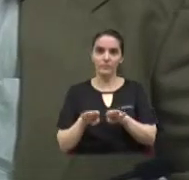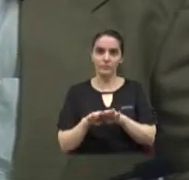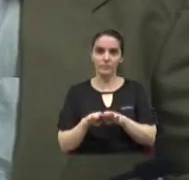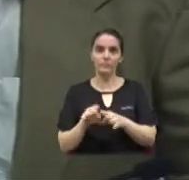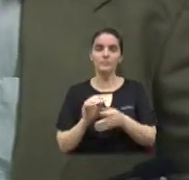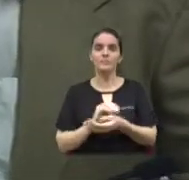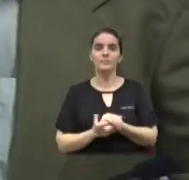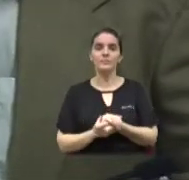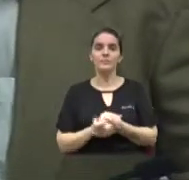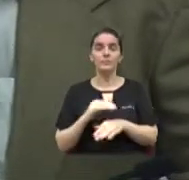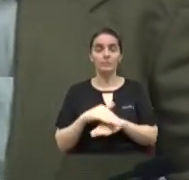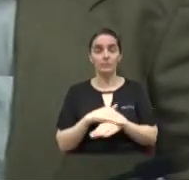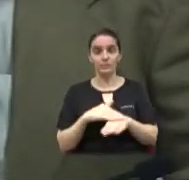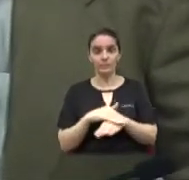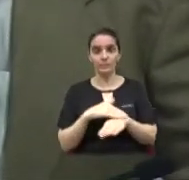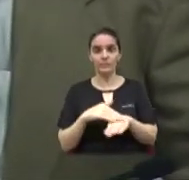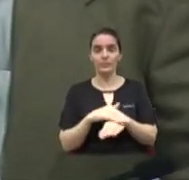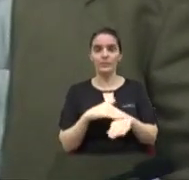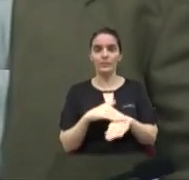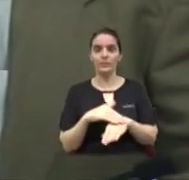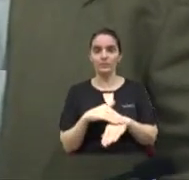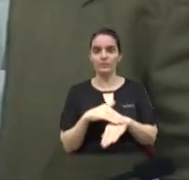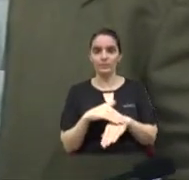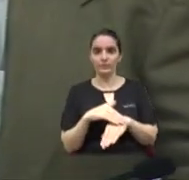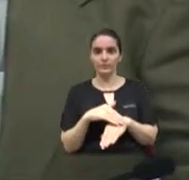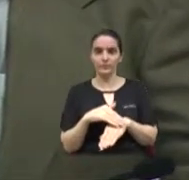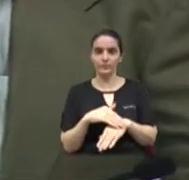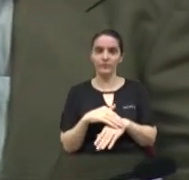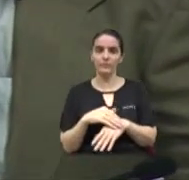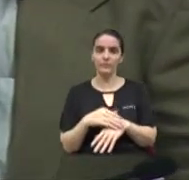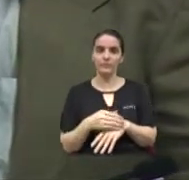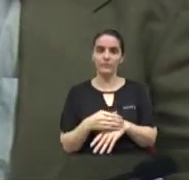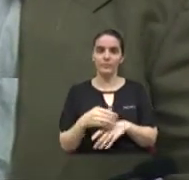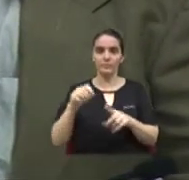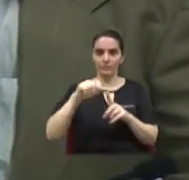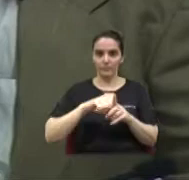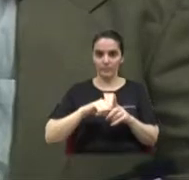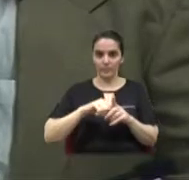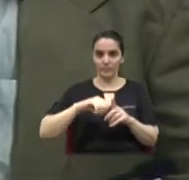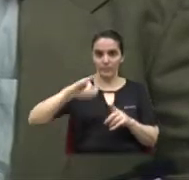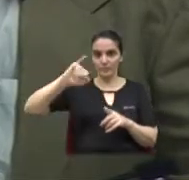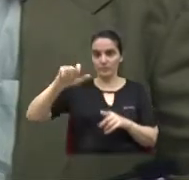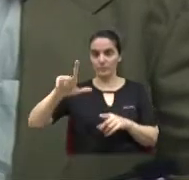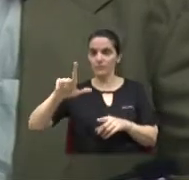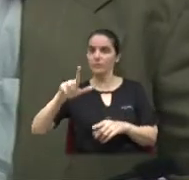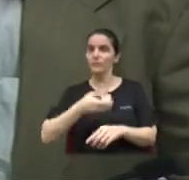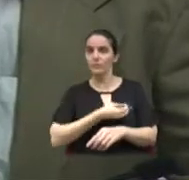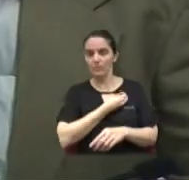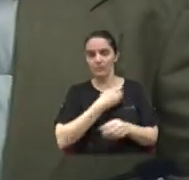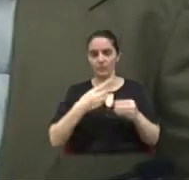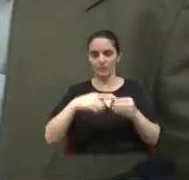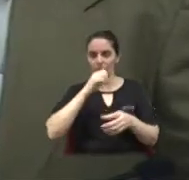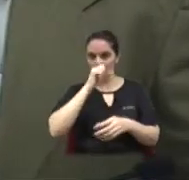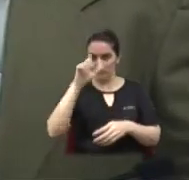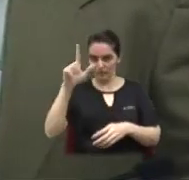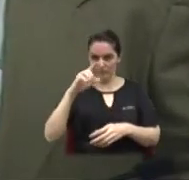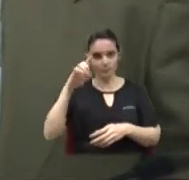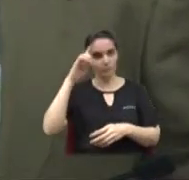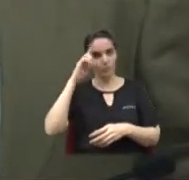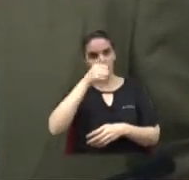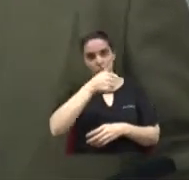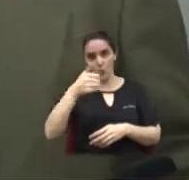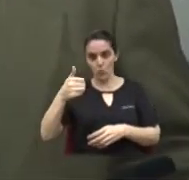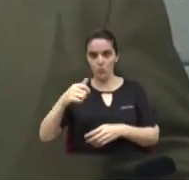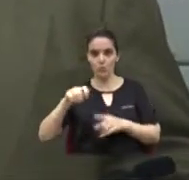conversando, discutindo, estará aqui no mês de julho para poder também, dia 11 de julho,